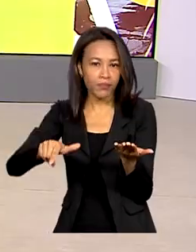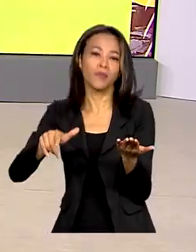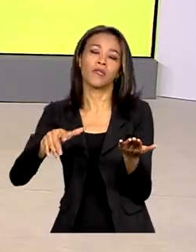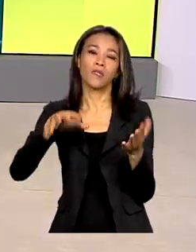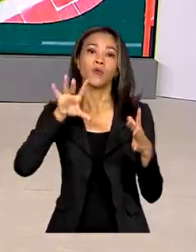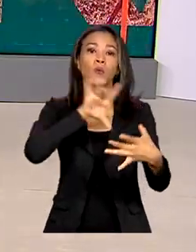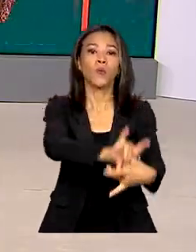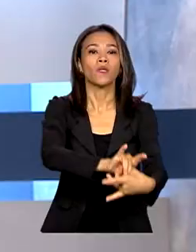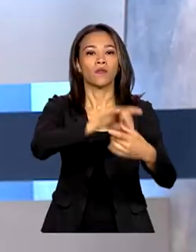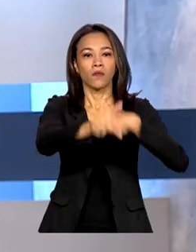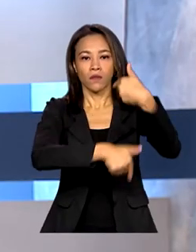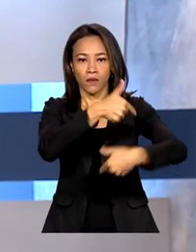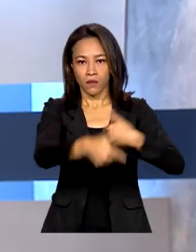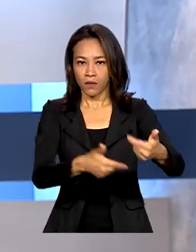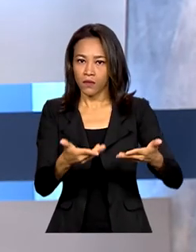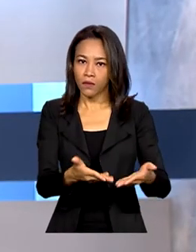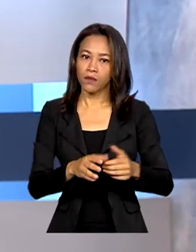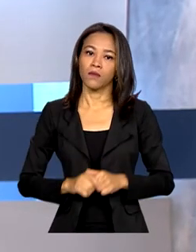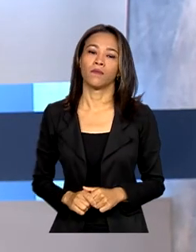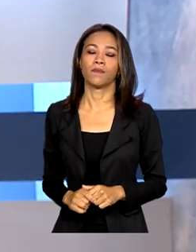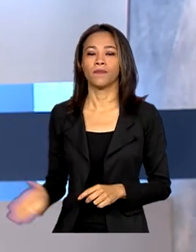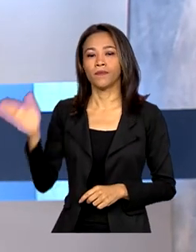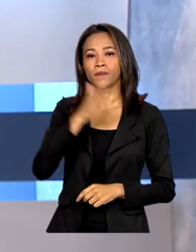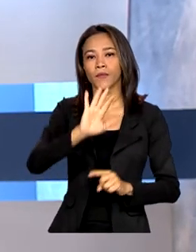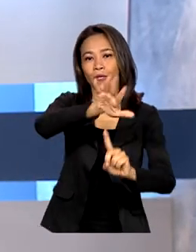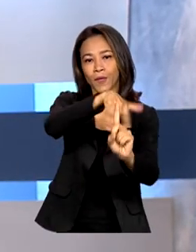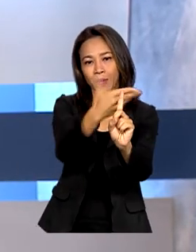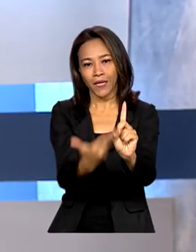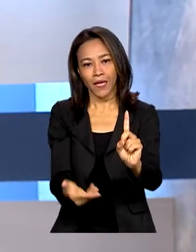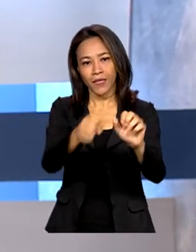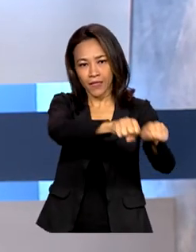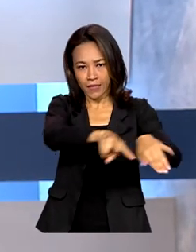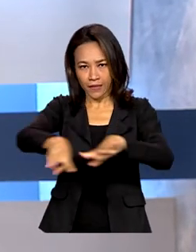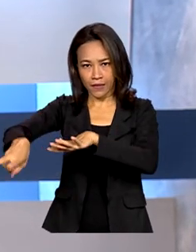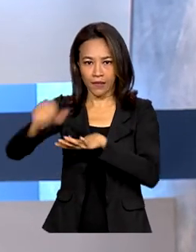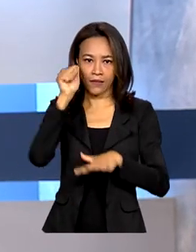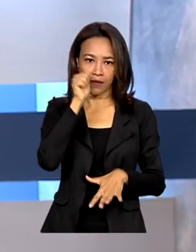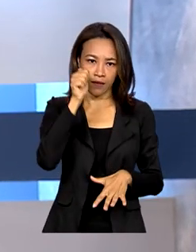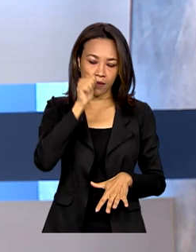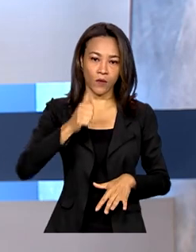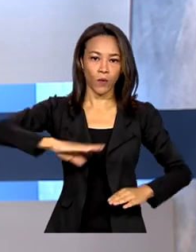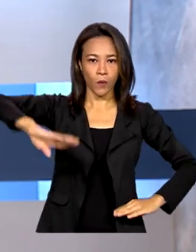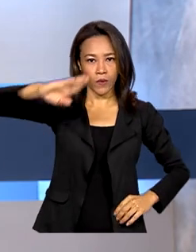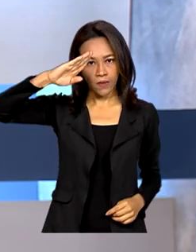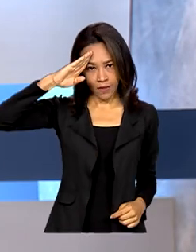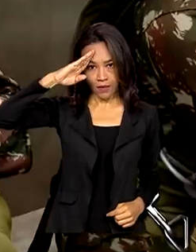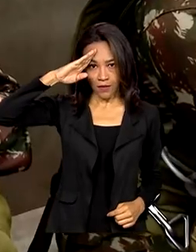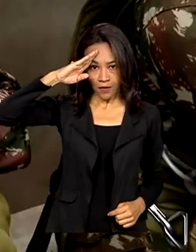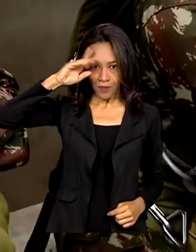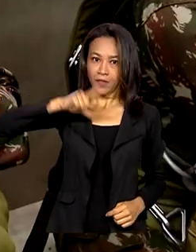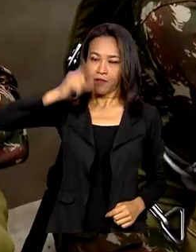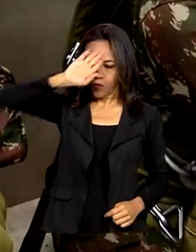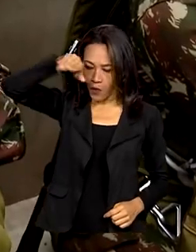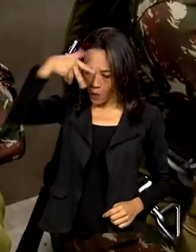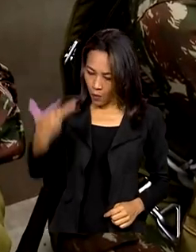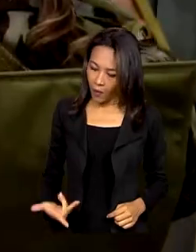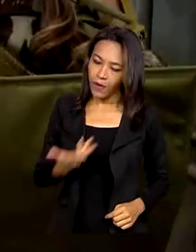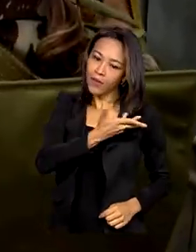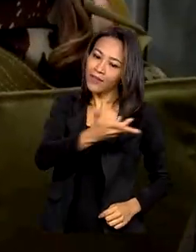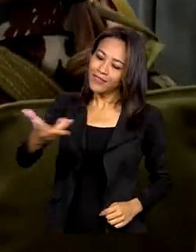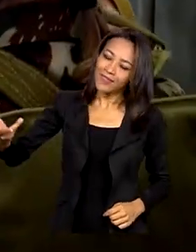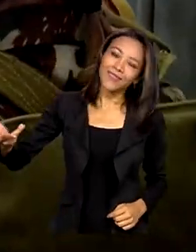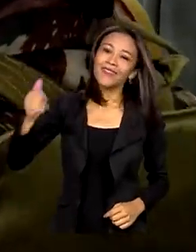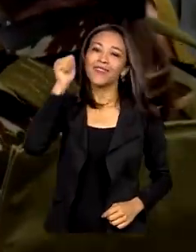no ambiente de trabalho. Em homenagem à Semana da Mulher, o Exército prestou honras militares ao público